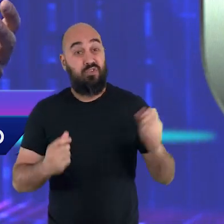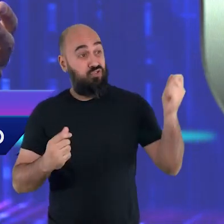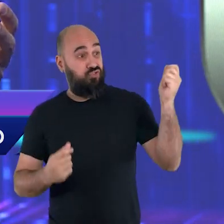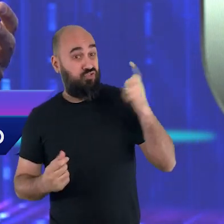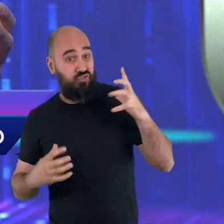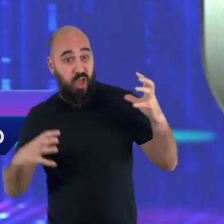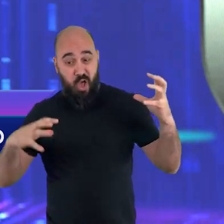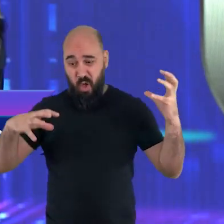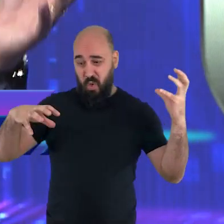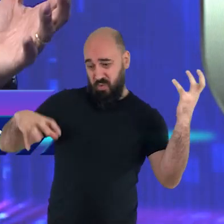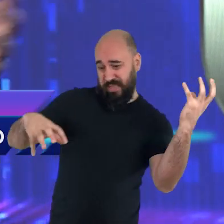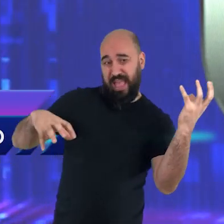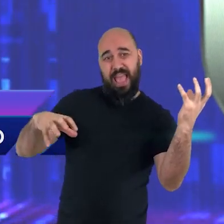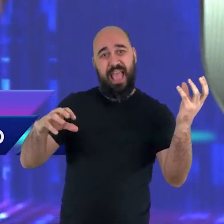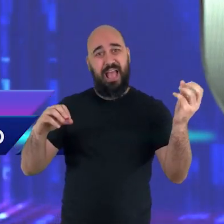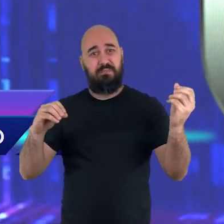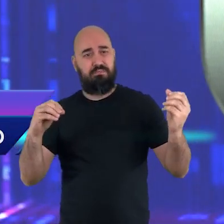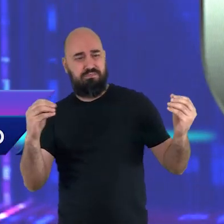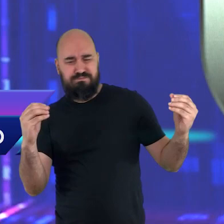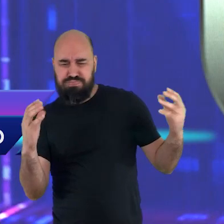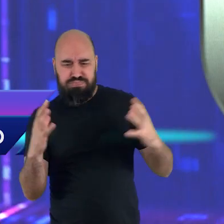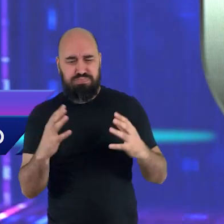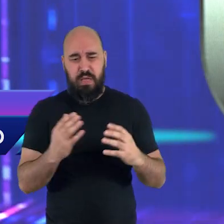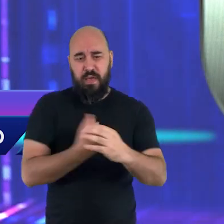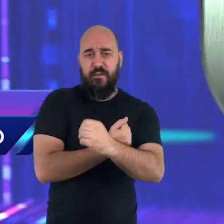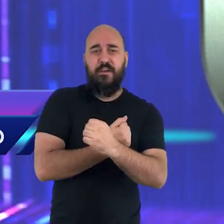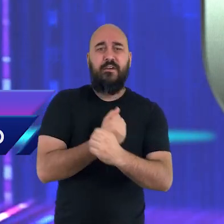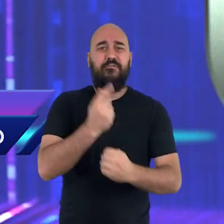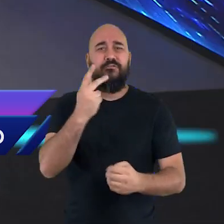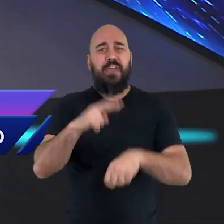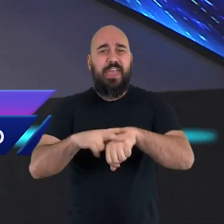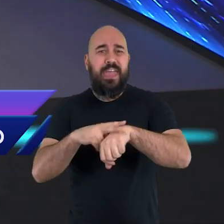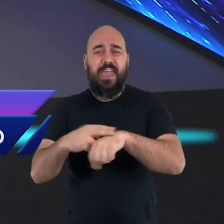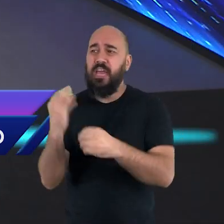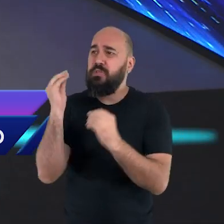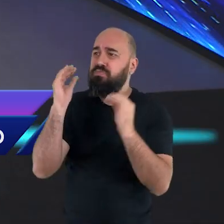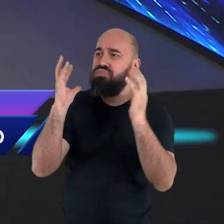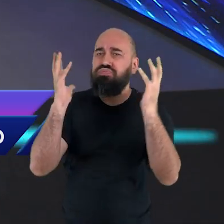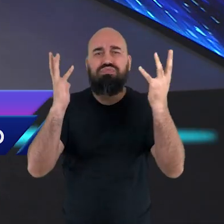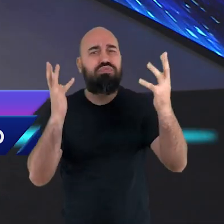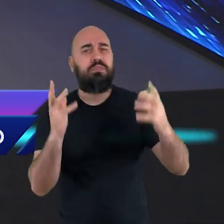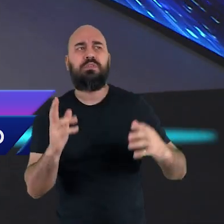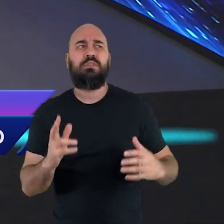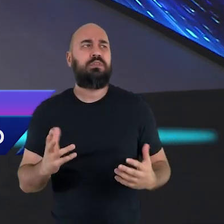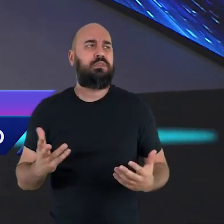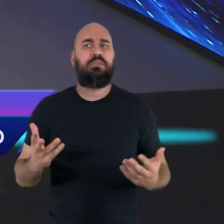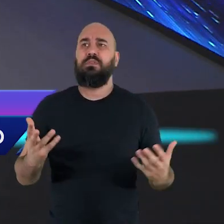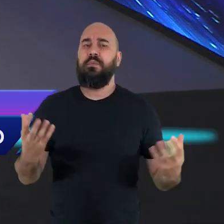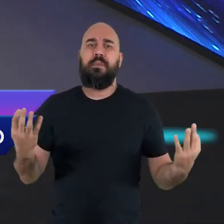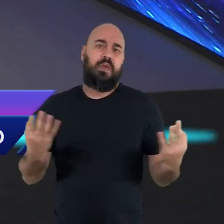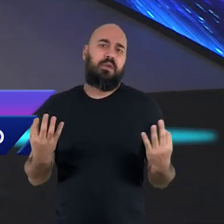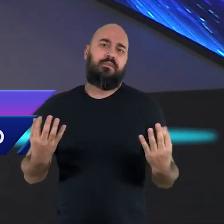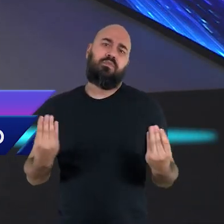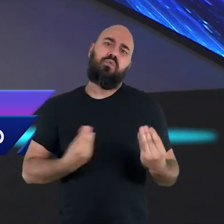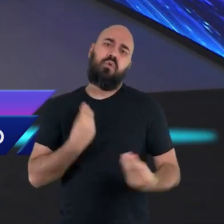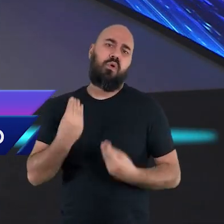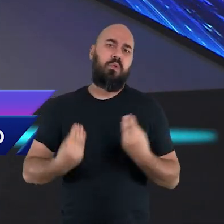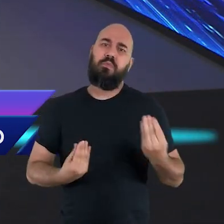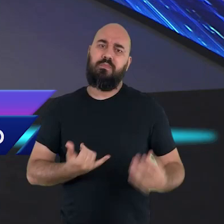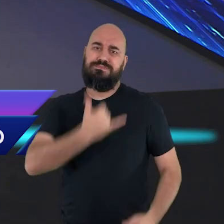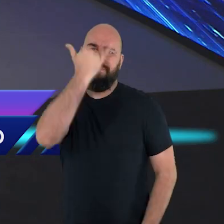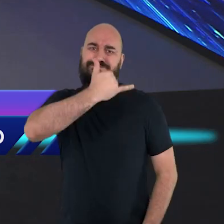a vegetação. Tudo isso obra do acaso. Essas são questões que intrigam as pessoas.